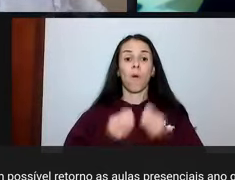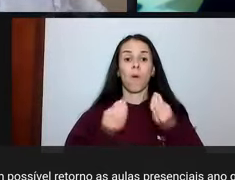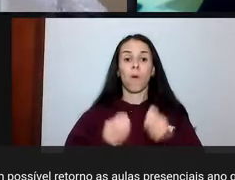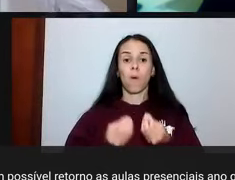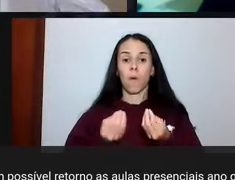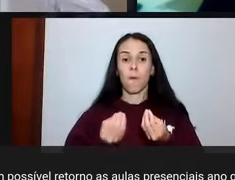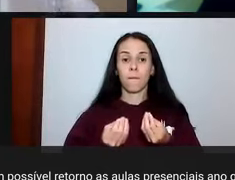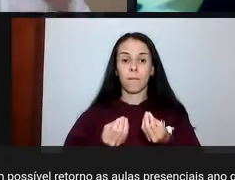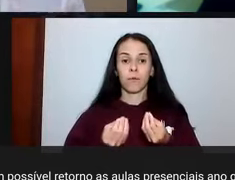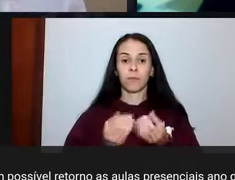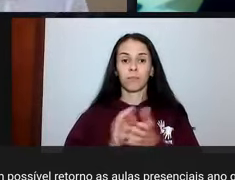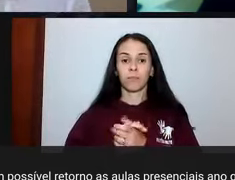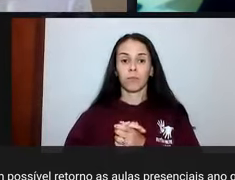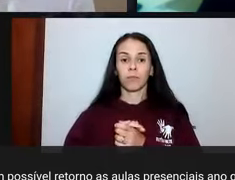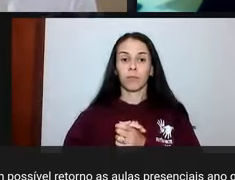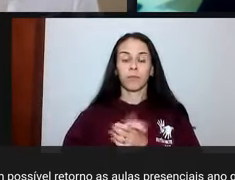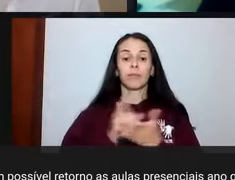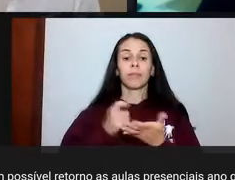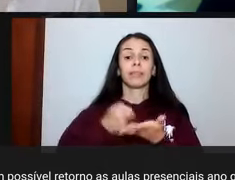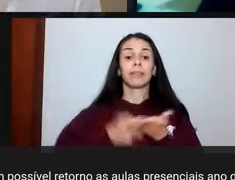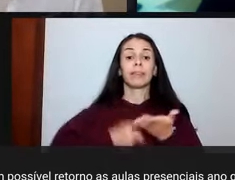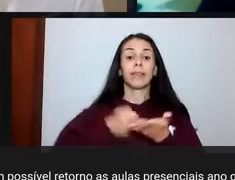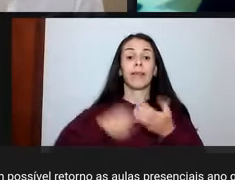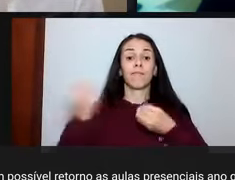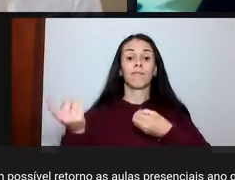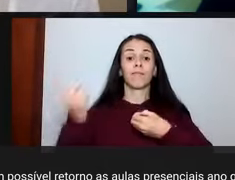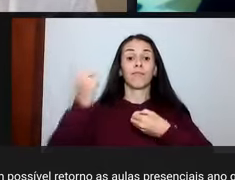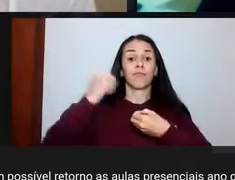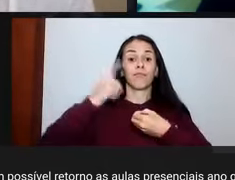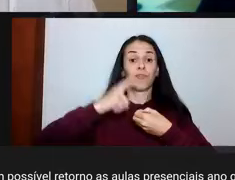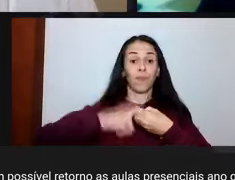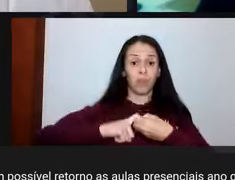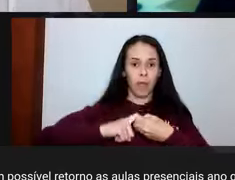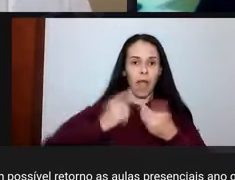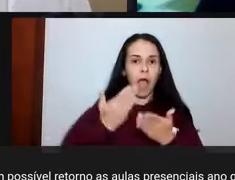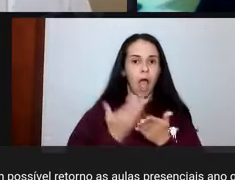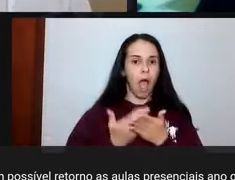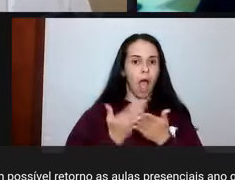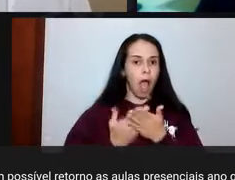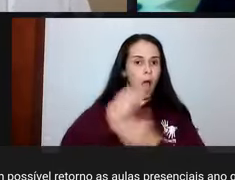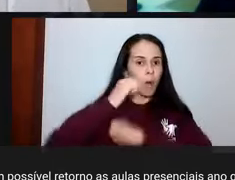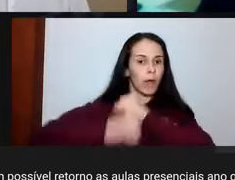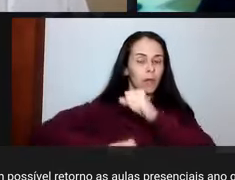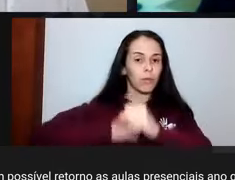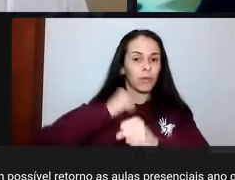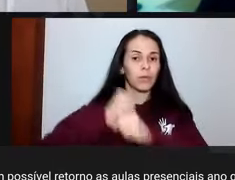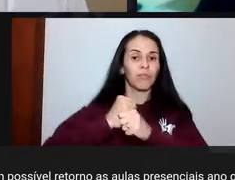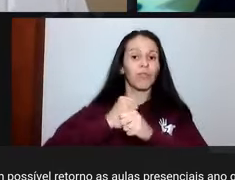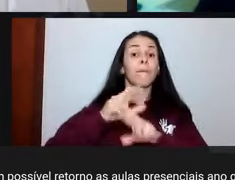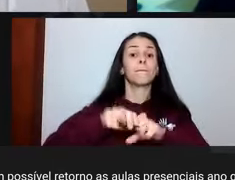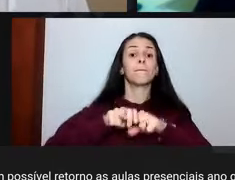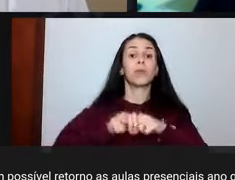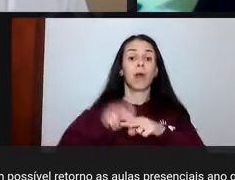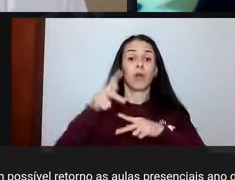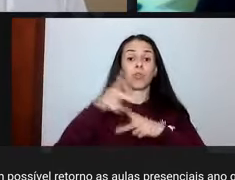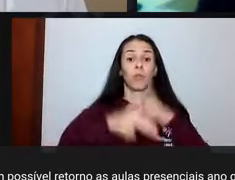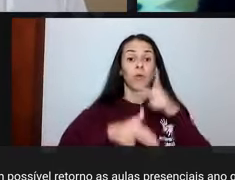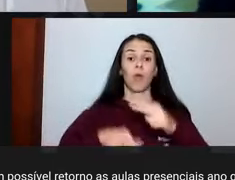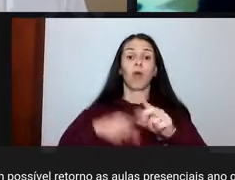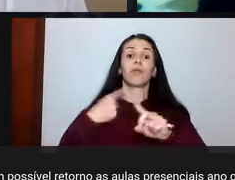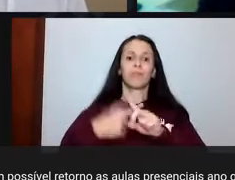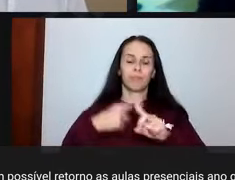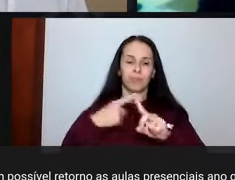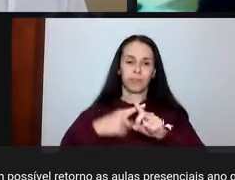com esse corte no orçamento? A demanda por limpeza, higienização e outras medidas de biossegurança serão